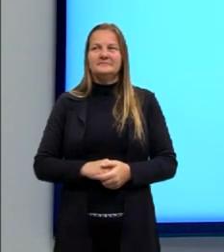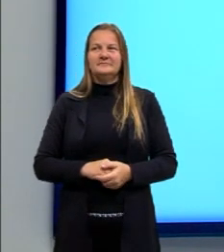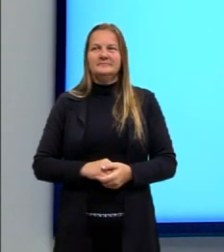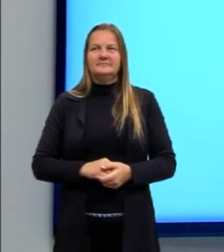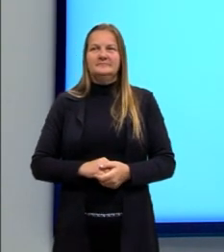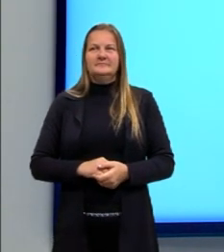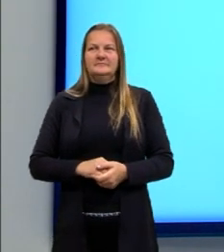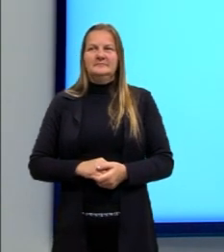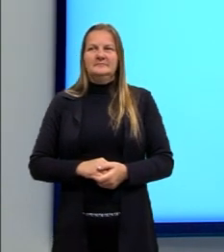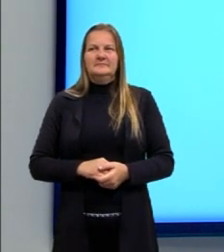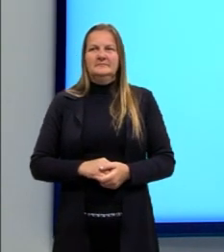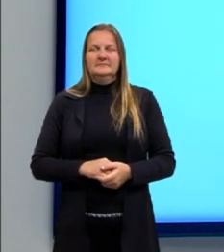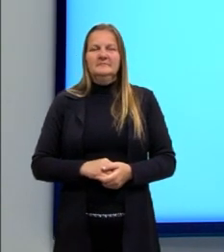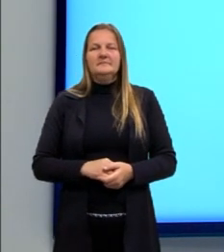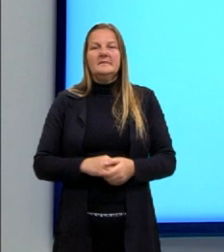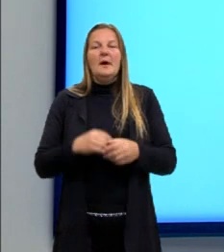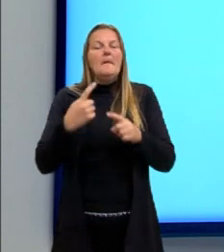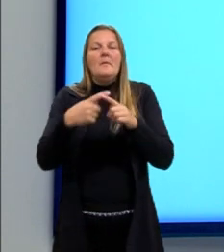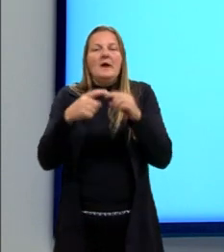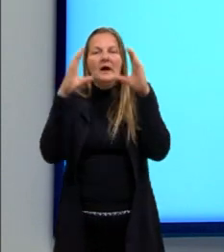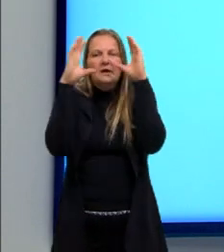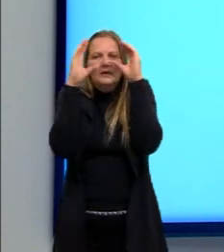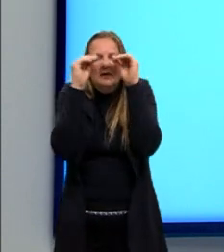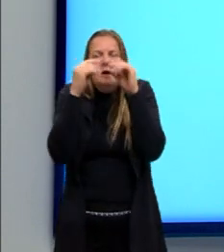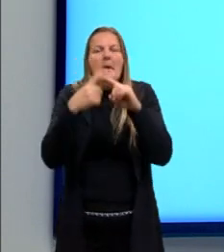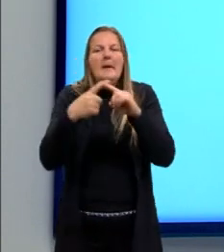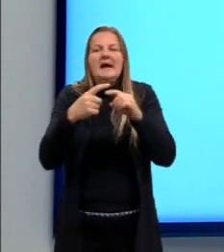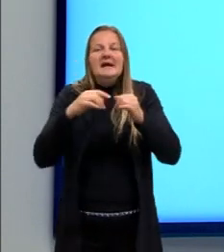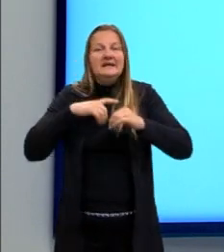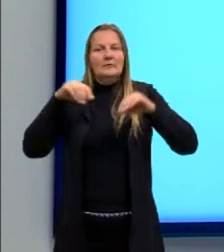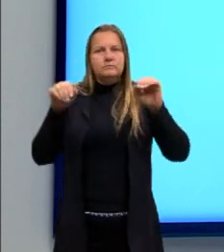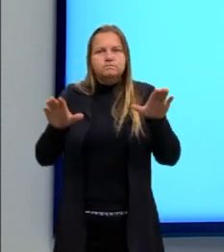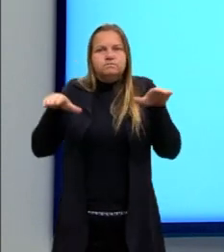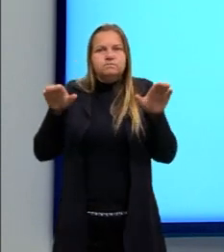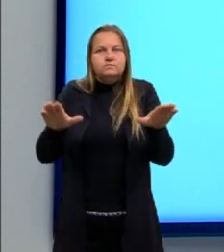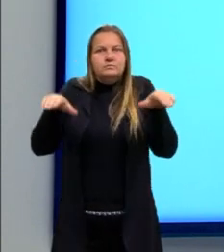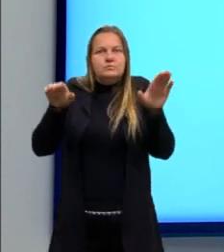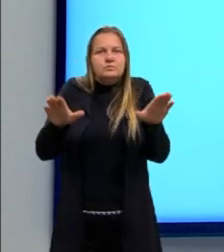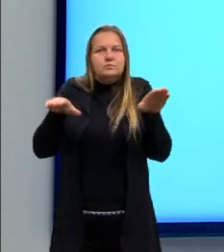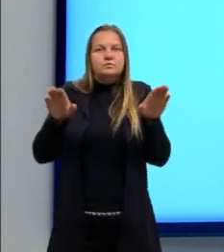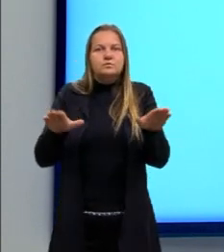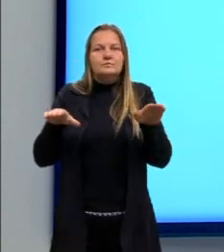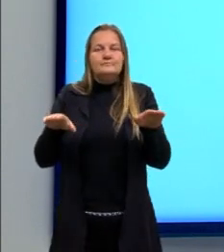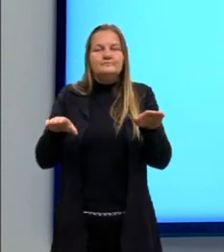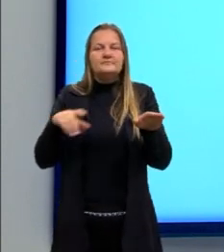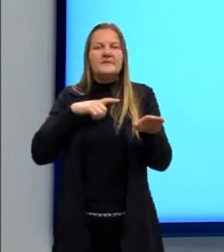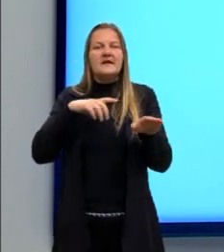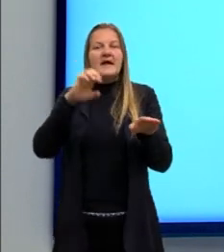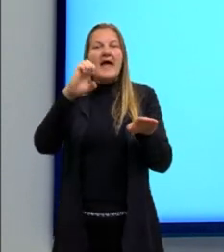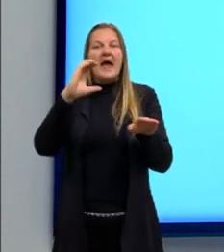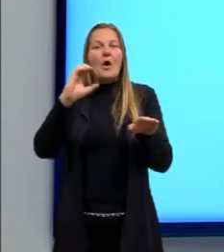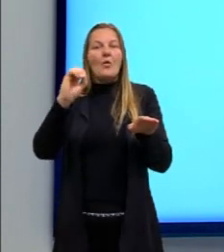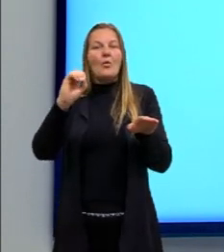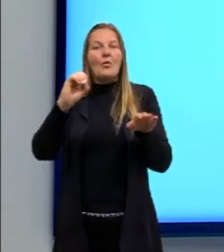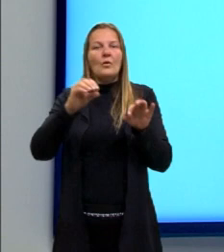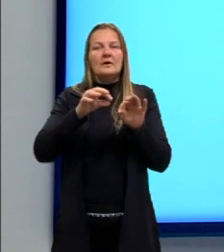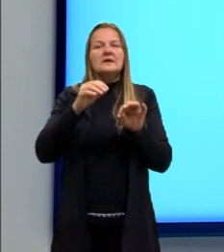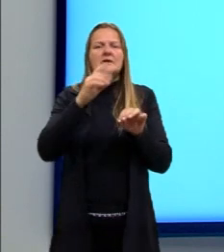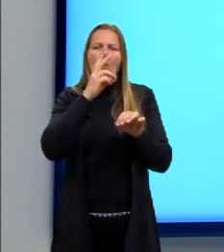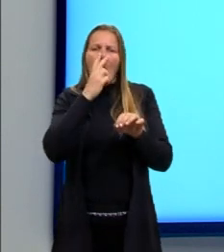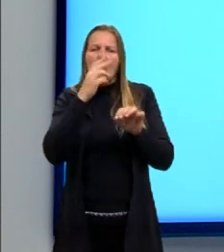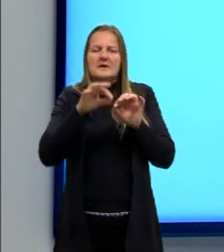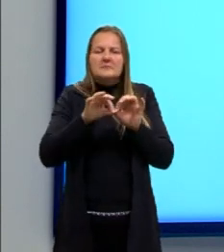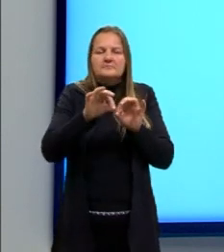Então, ele consegue voar no escuro justamente porque ele usa uma ecolocalização. Então,